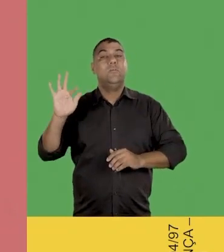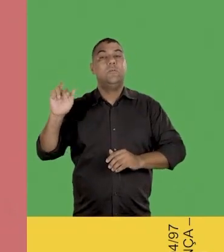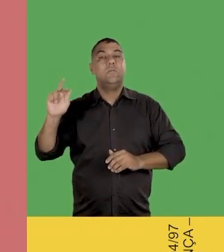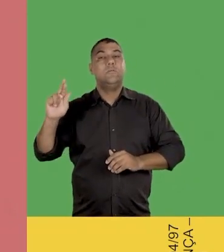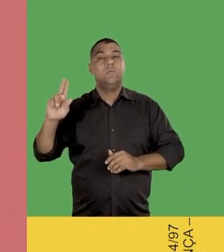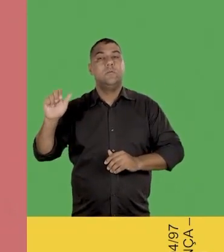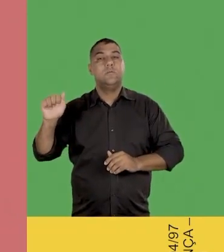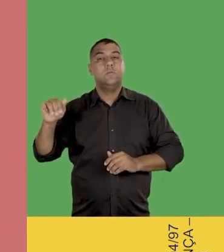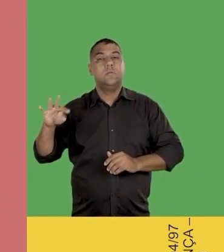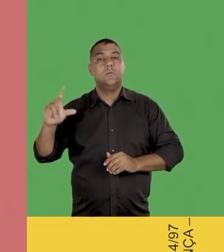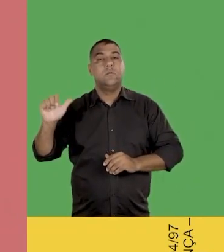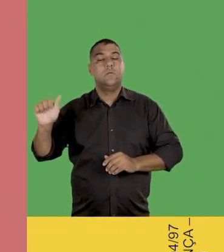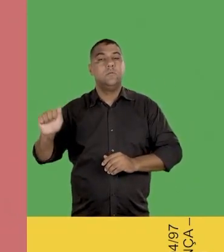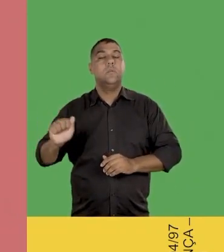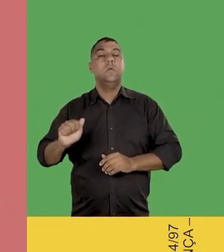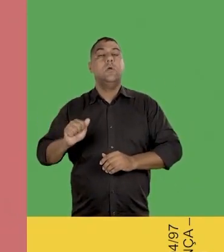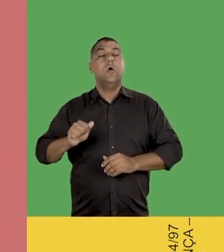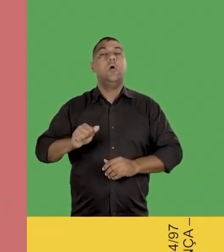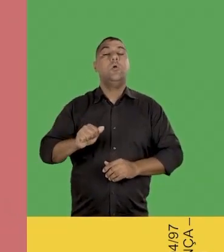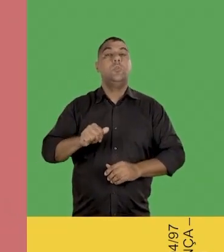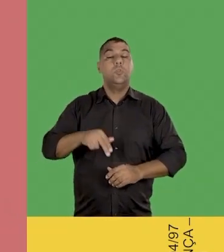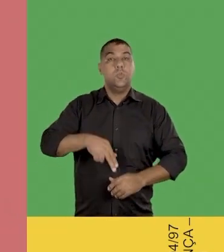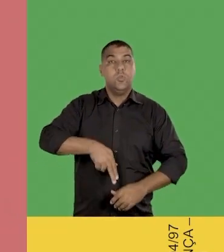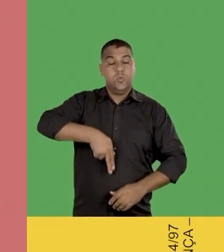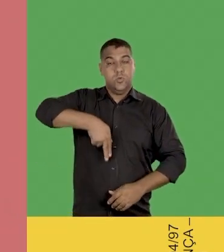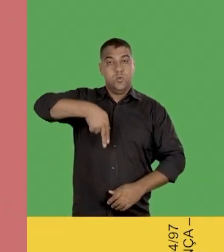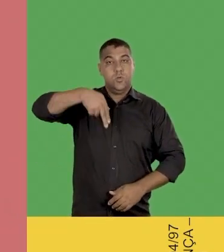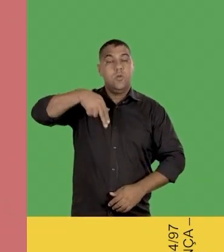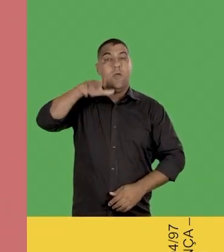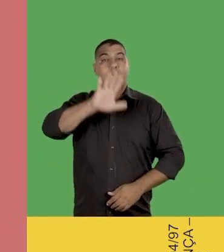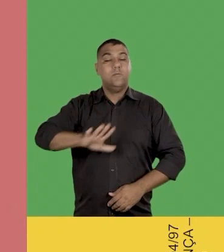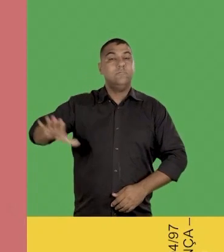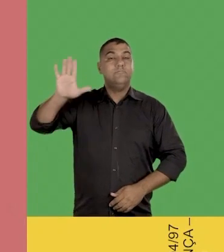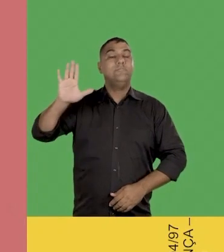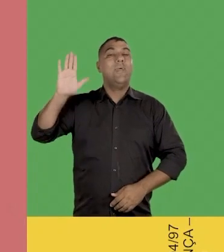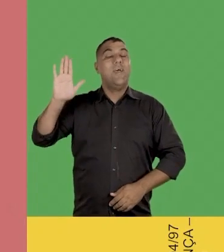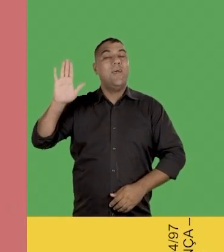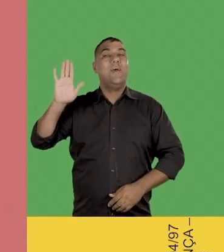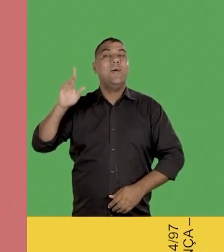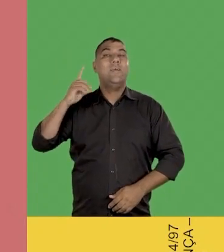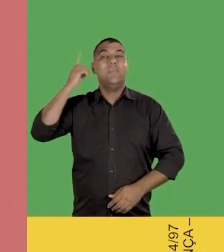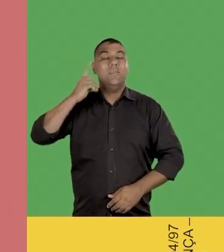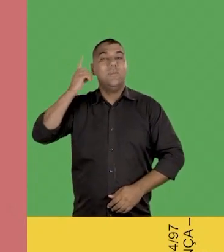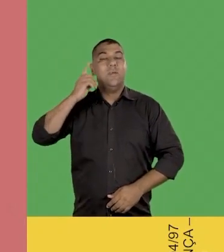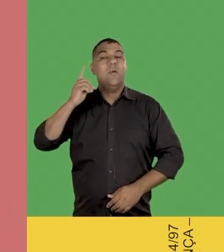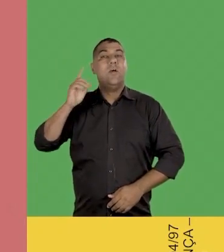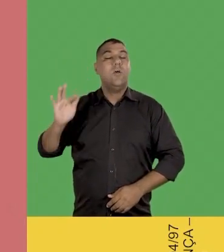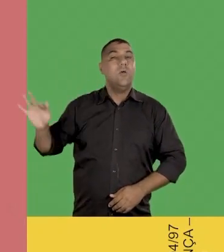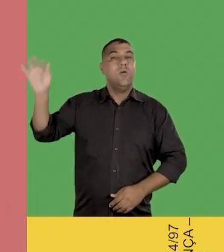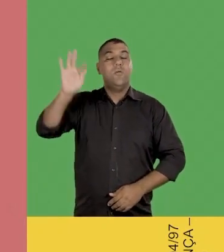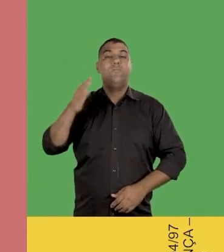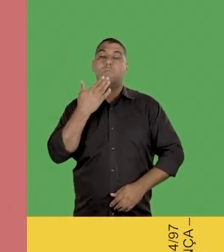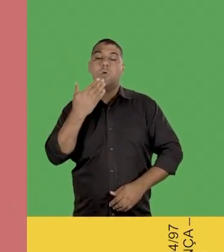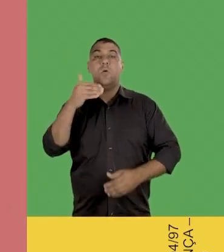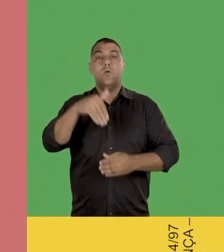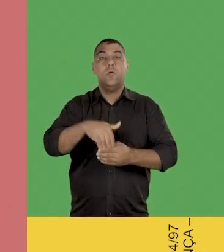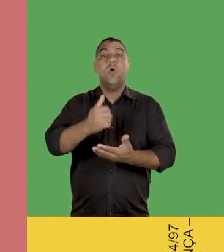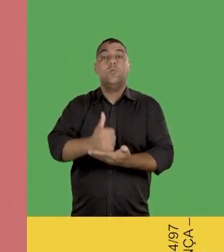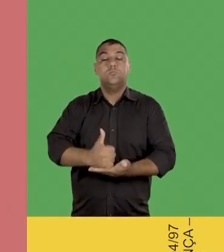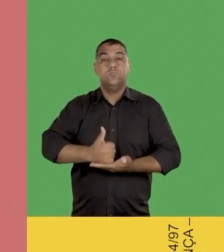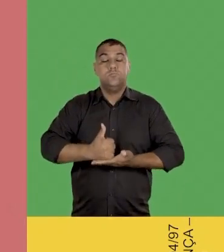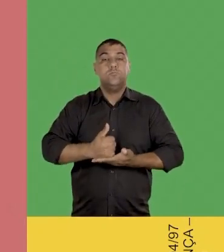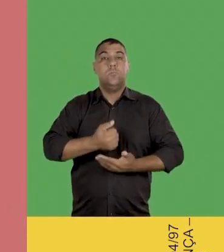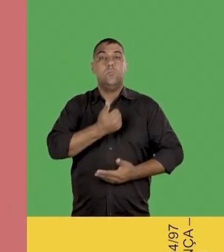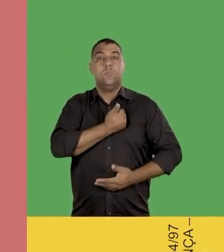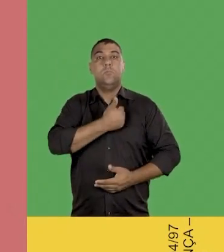sou Francisca, professora nordestina, sindicalista, candidata a deputada federal. Peço seu voto e